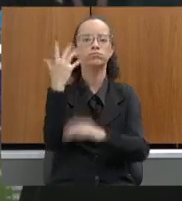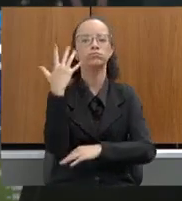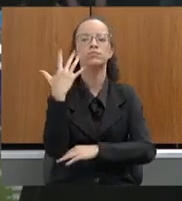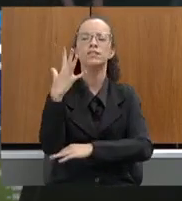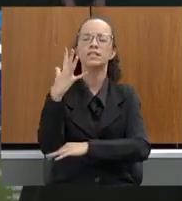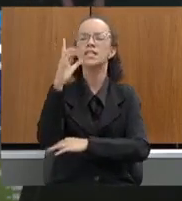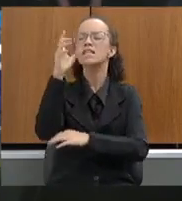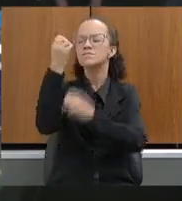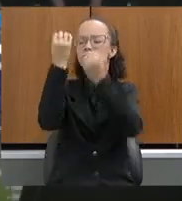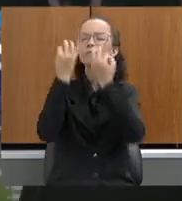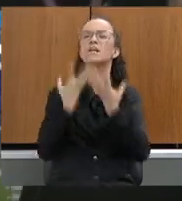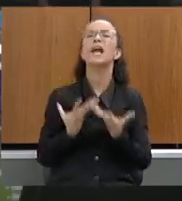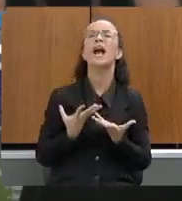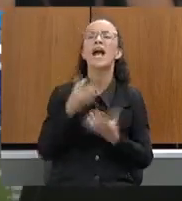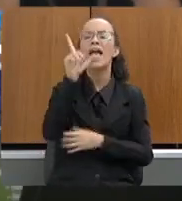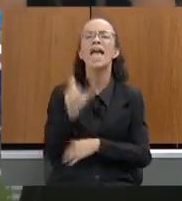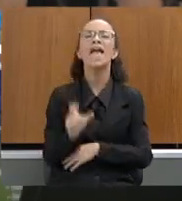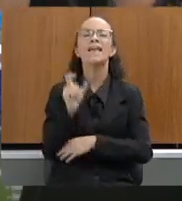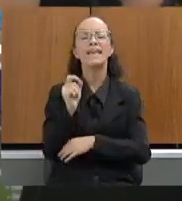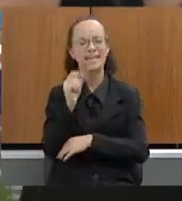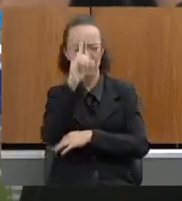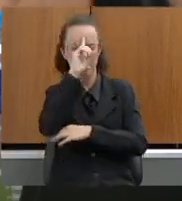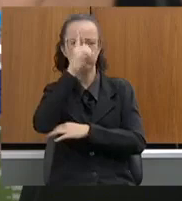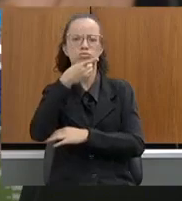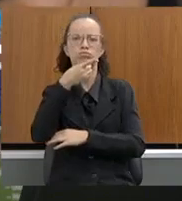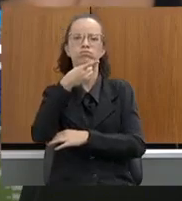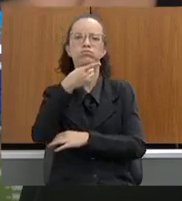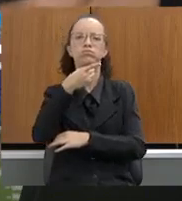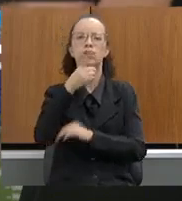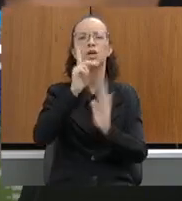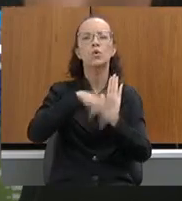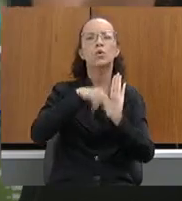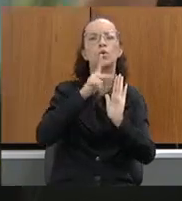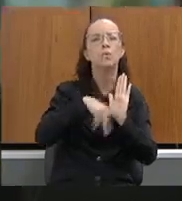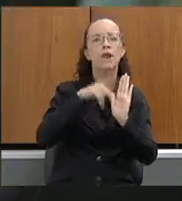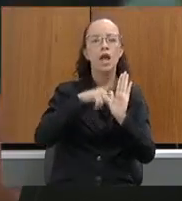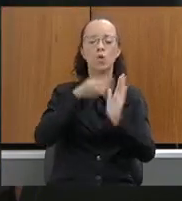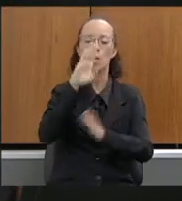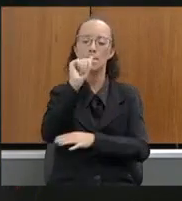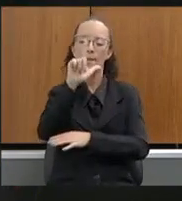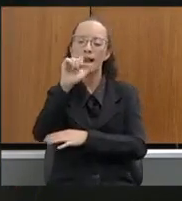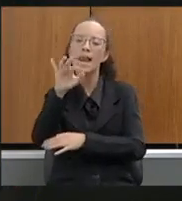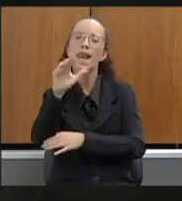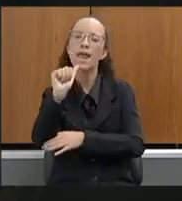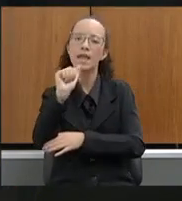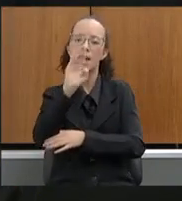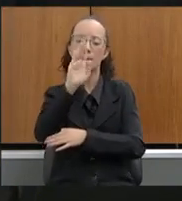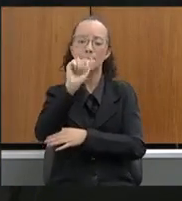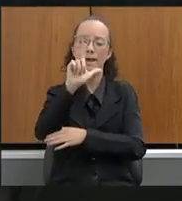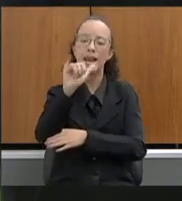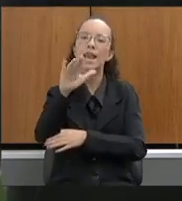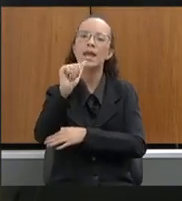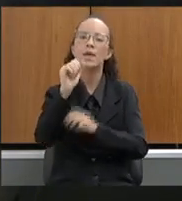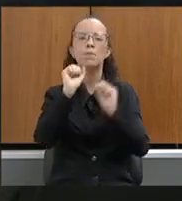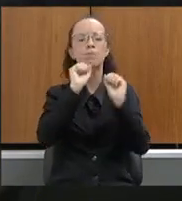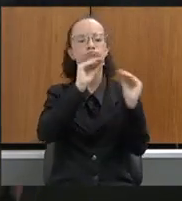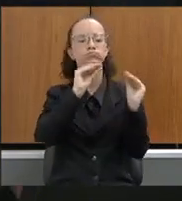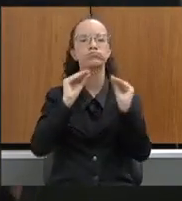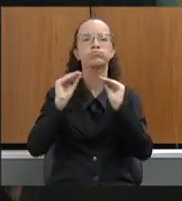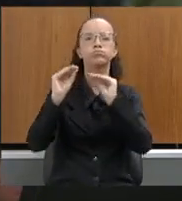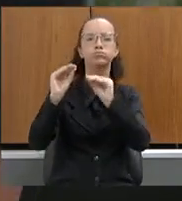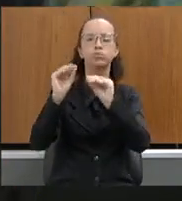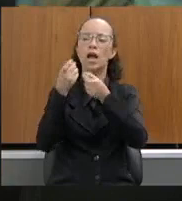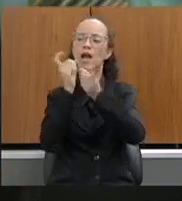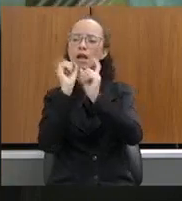quem foi a determinação para que o plano de manejo do Parque da Baleia fosse pautado na 76ª